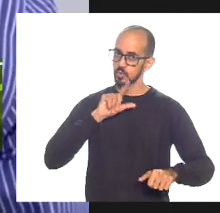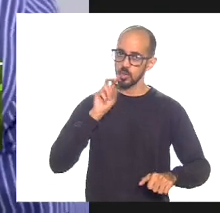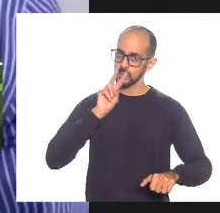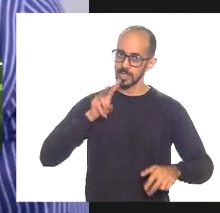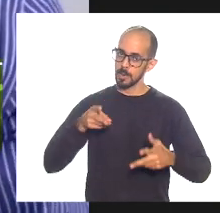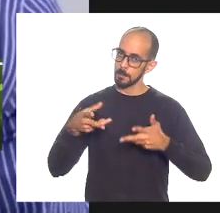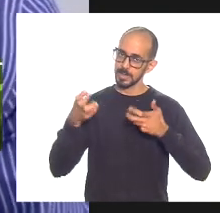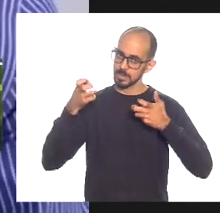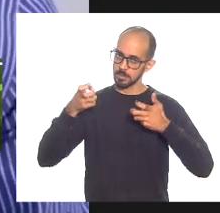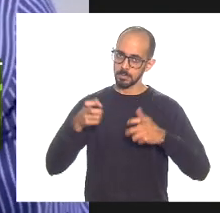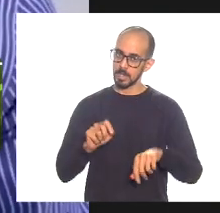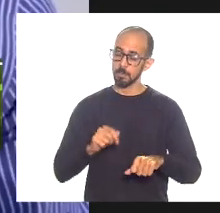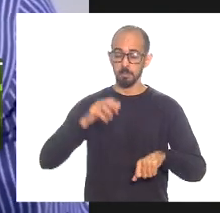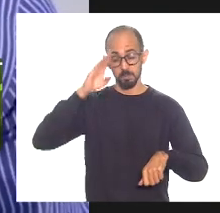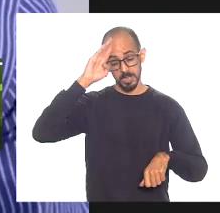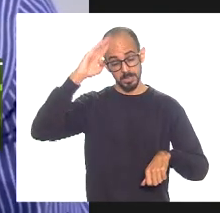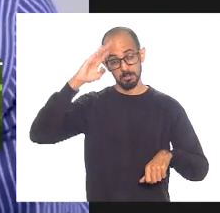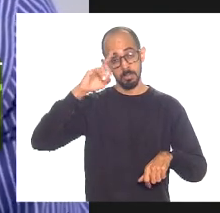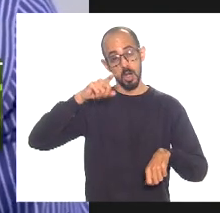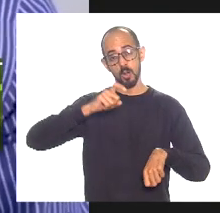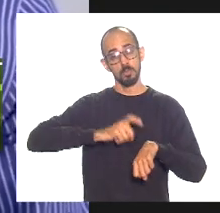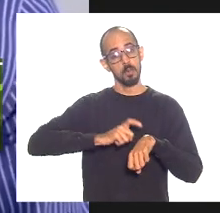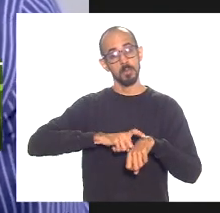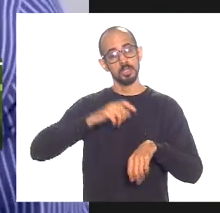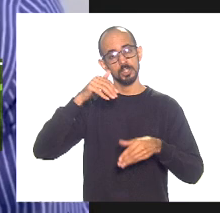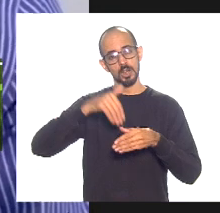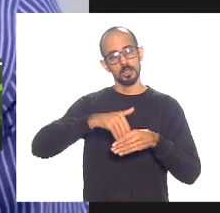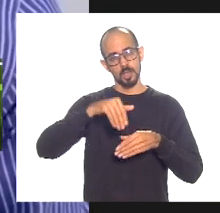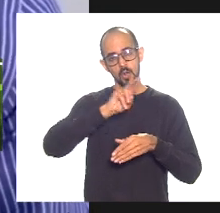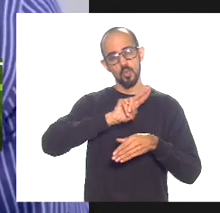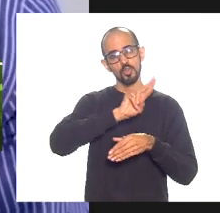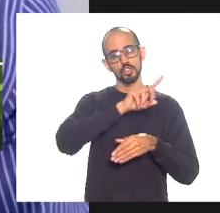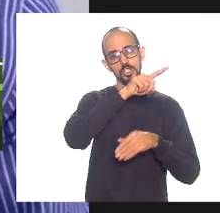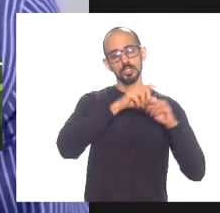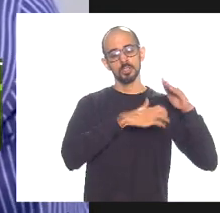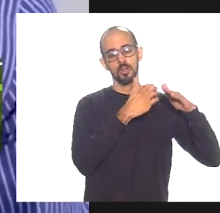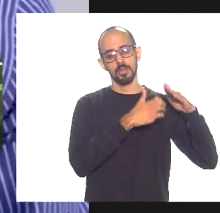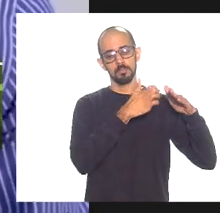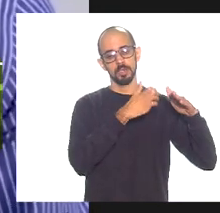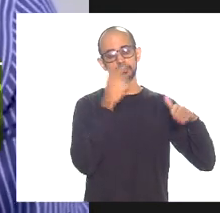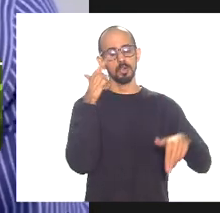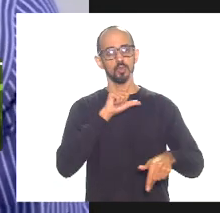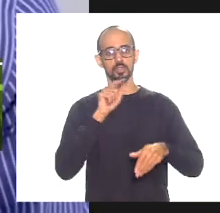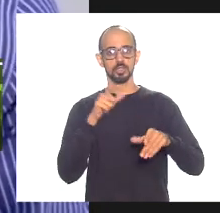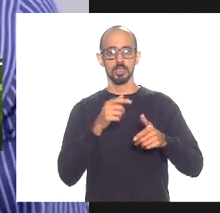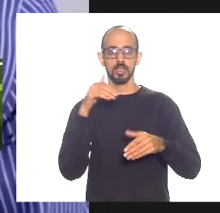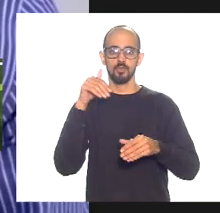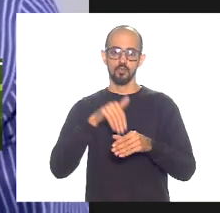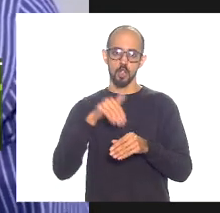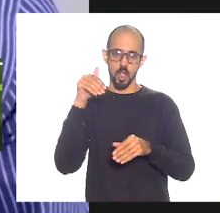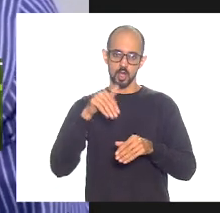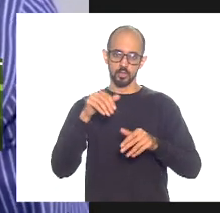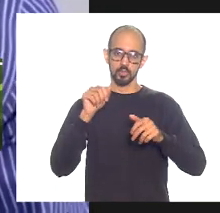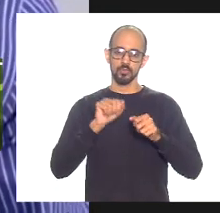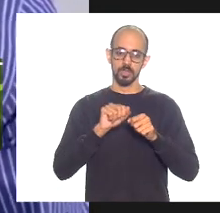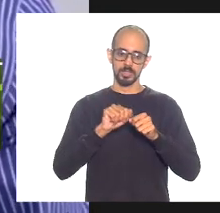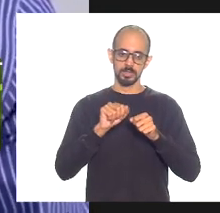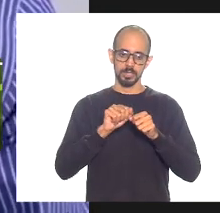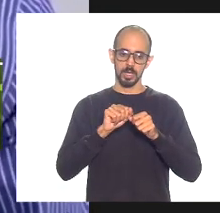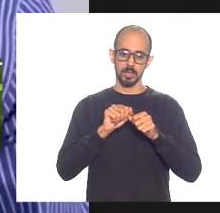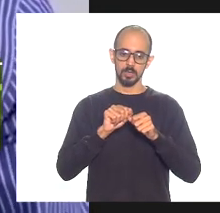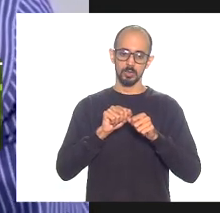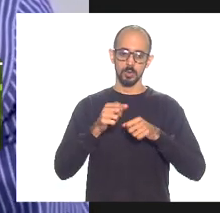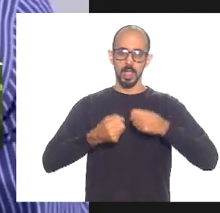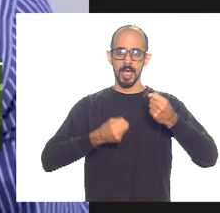eleição a gente vê muita gente usando a empresa para poder angariar votos levando carro pipa de